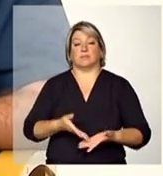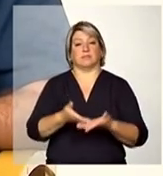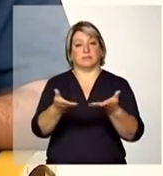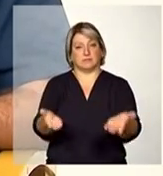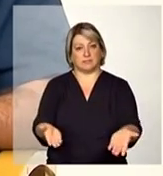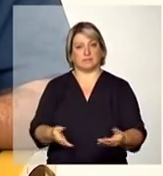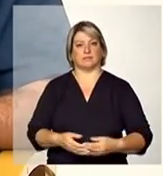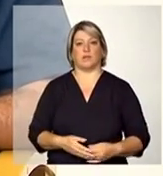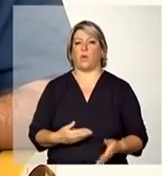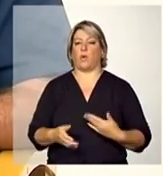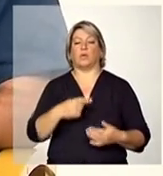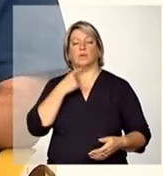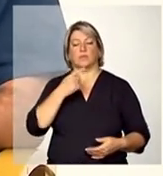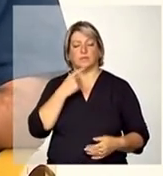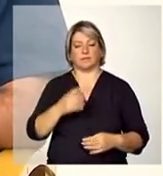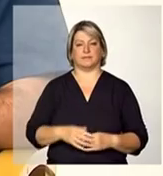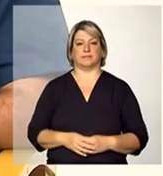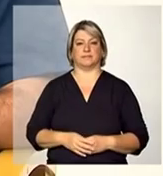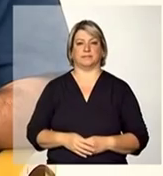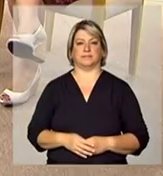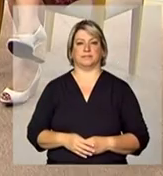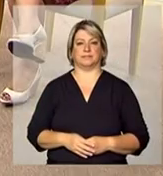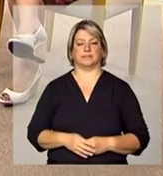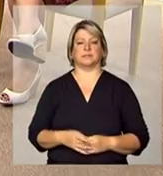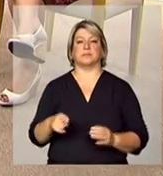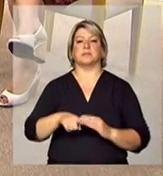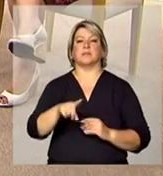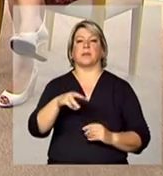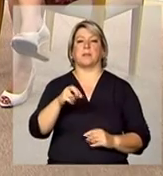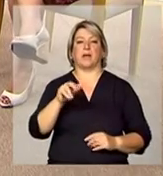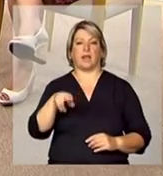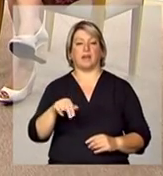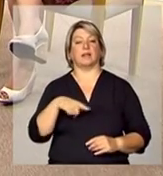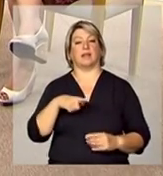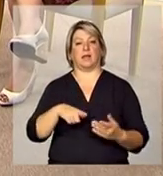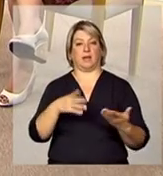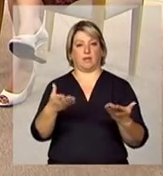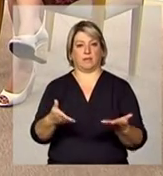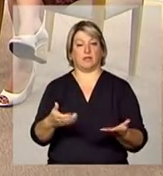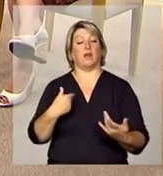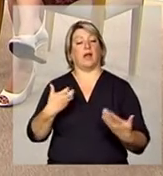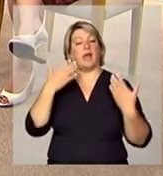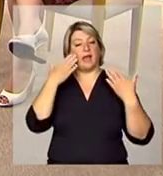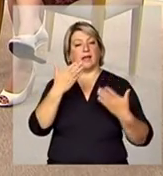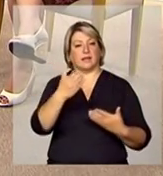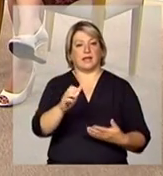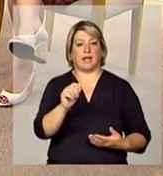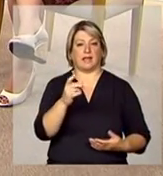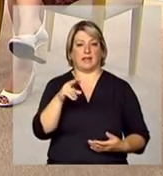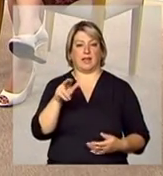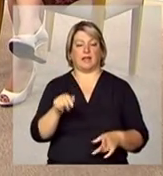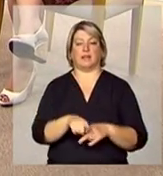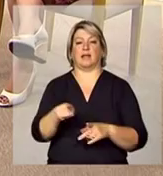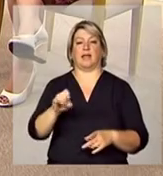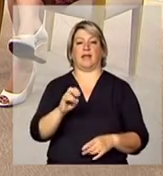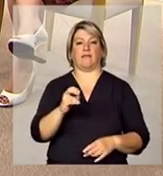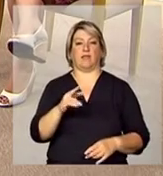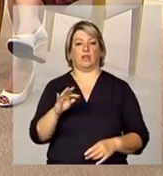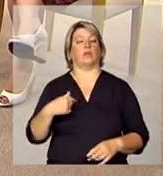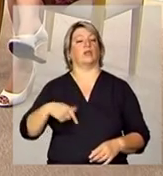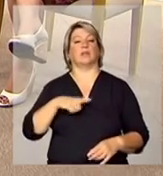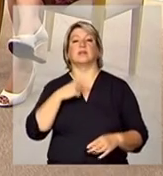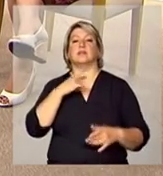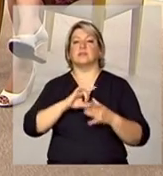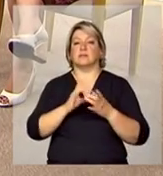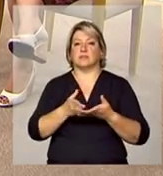eventual dúvida Obrigada Mariana Bom, quero muito agradecer a Adriana Everton nós estamos à disposição para